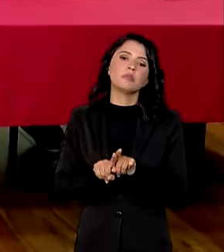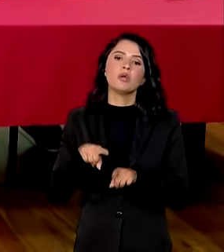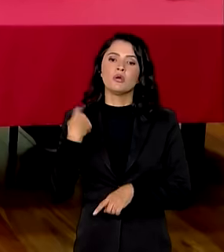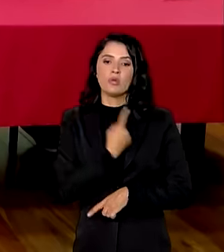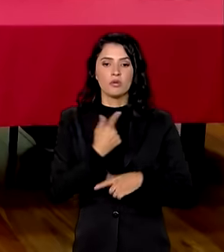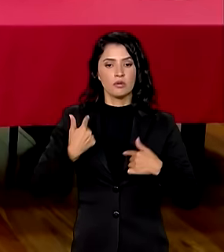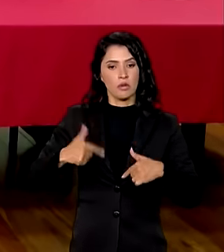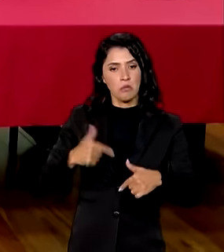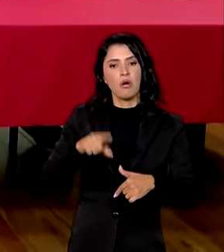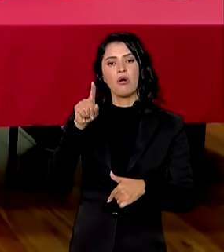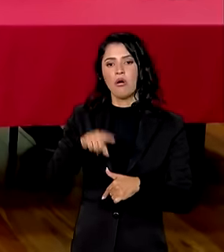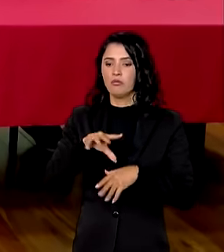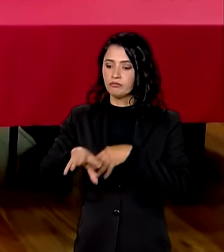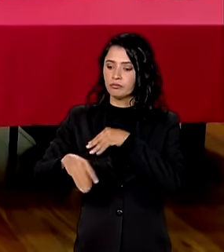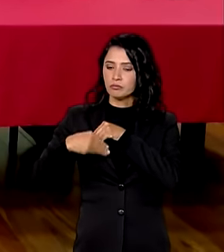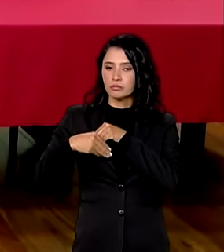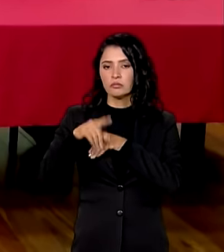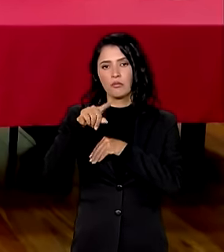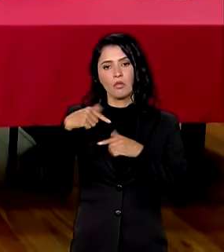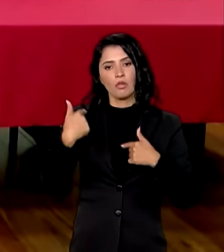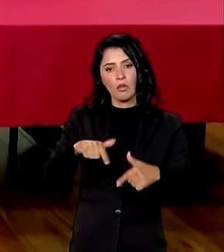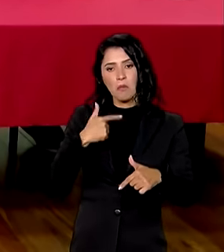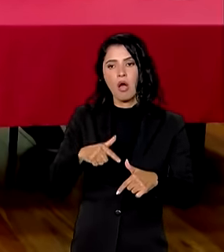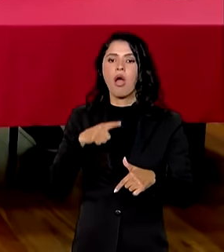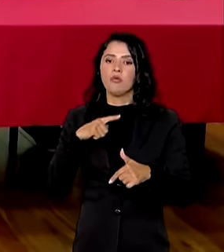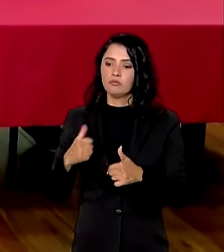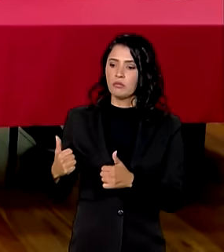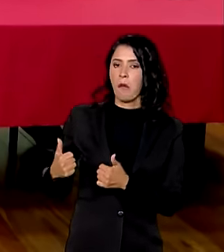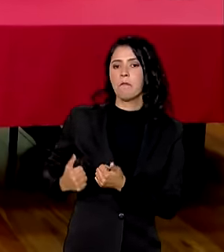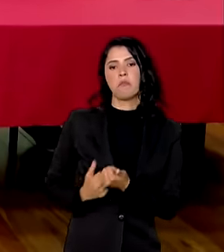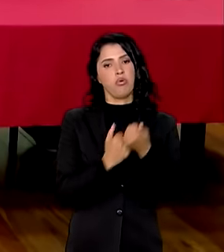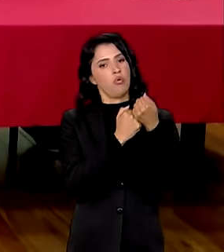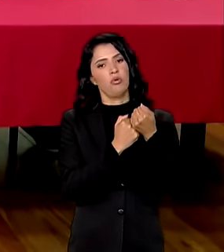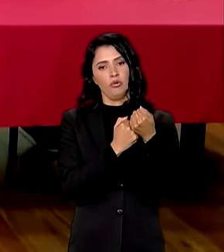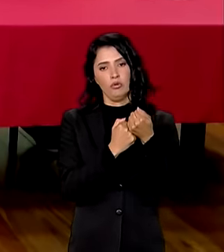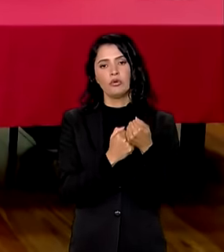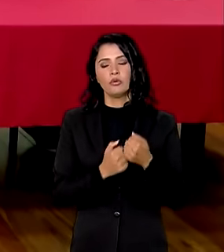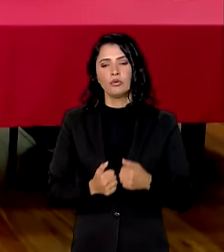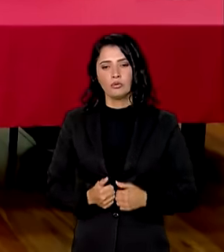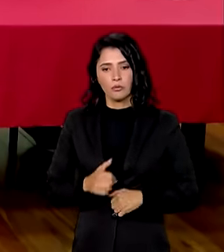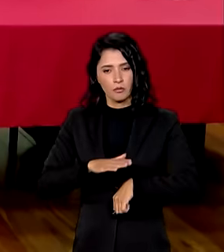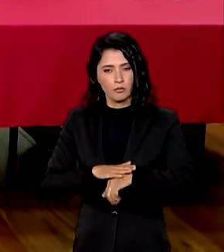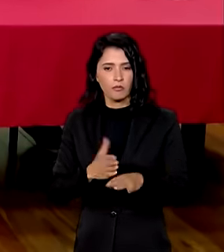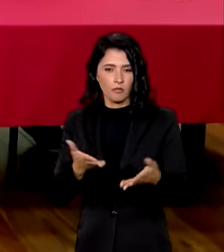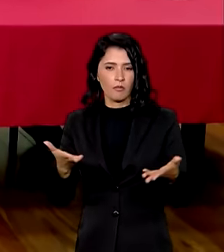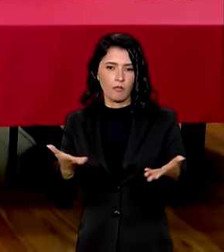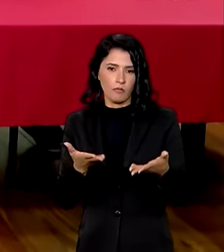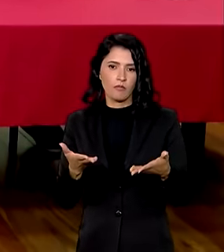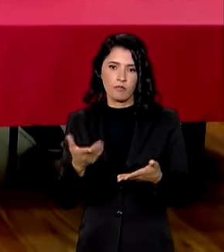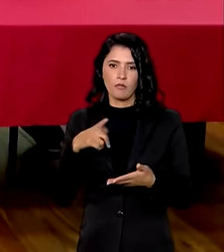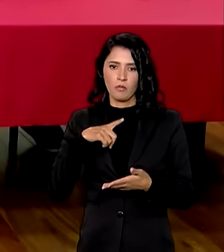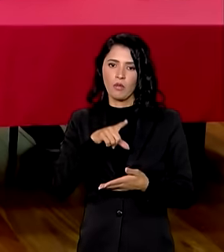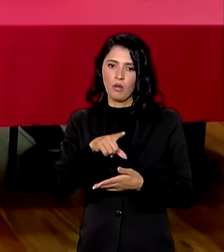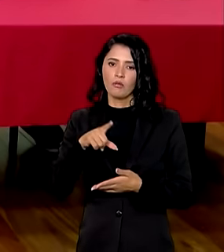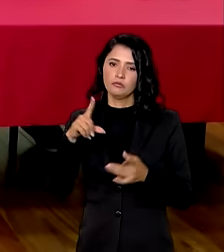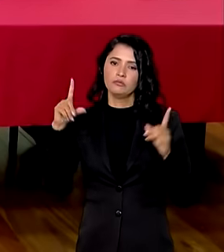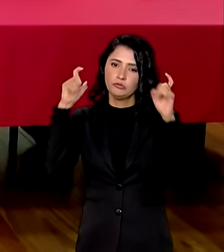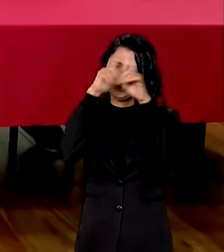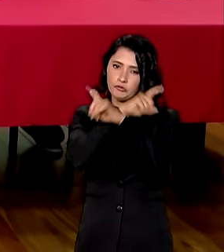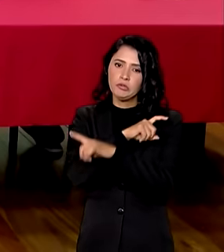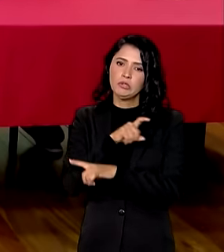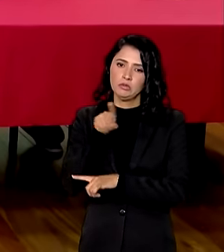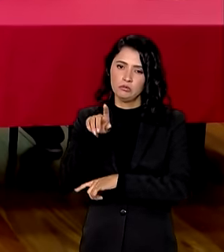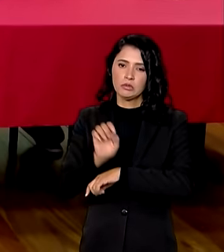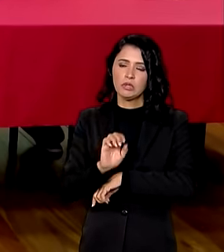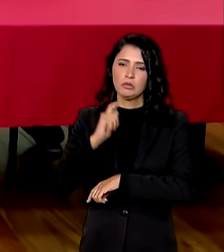Nosso trabalho aqui é um trabalho complementar, um trabalho suplementar, nesse momento dramático que vive o Estado